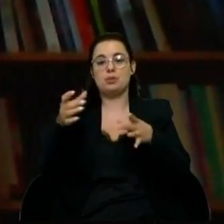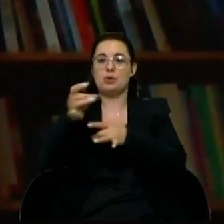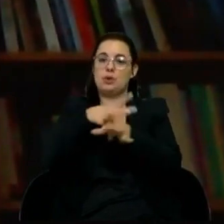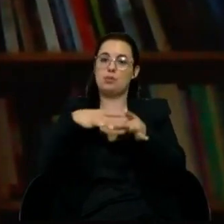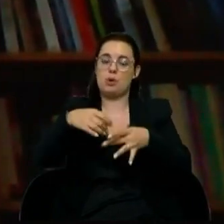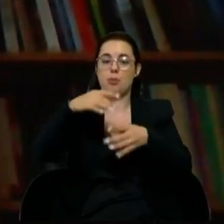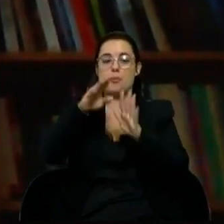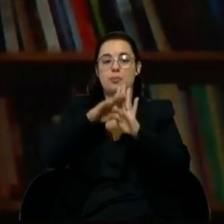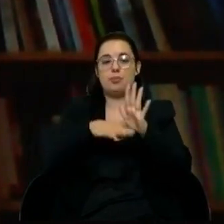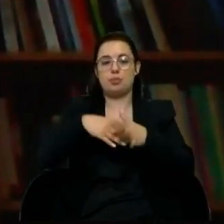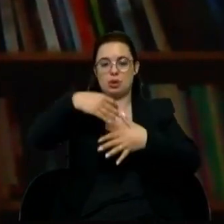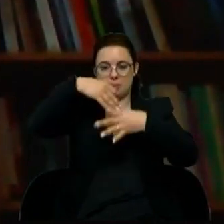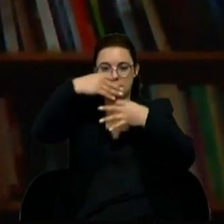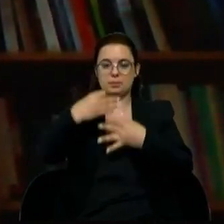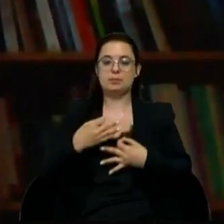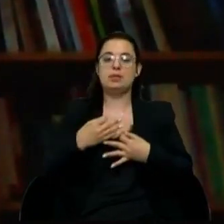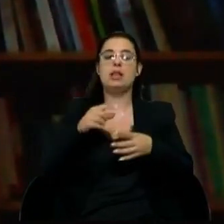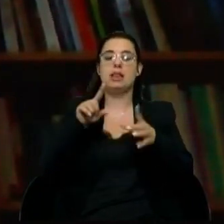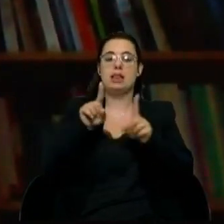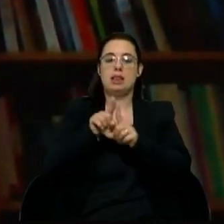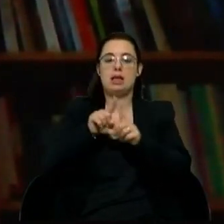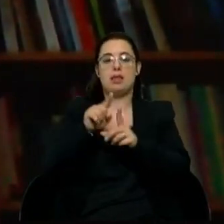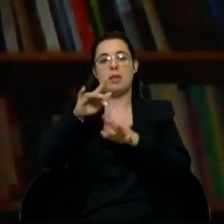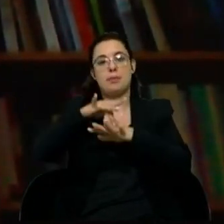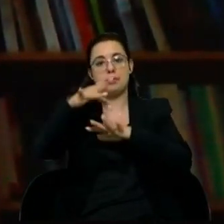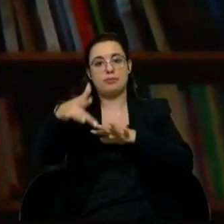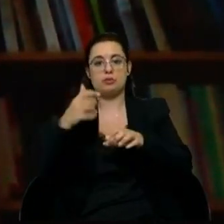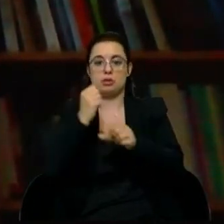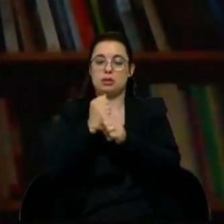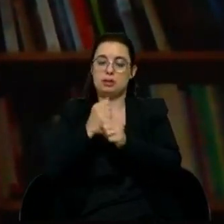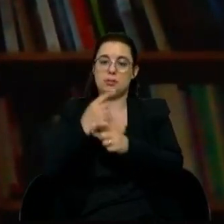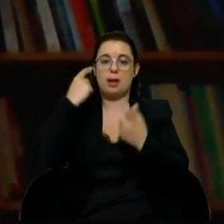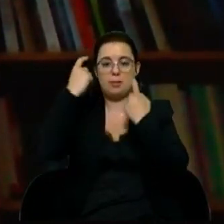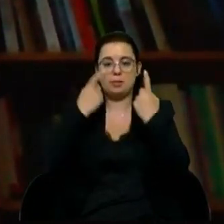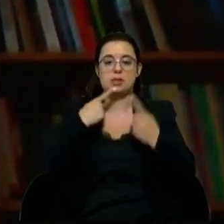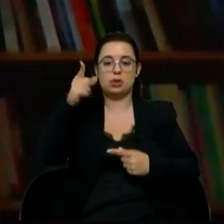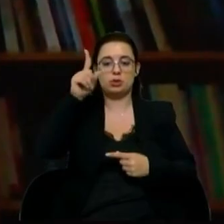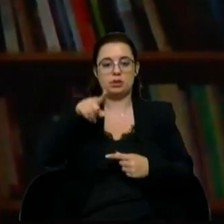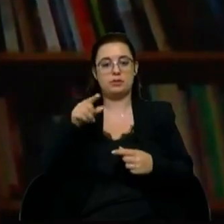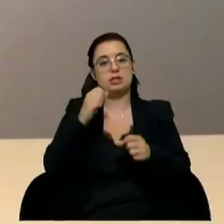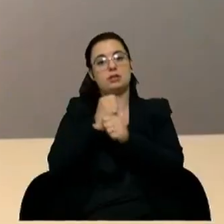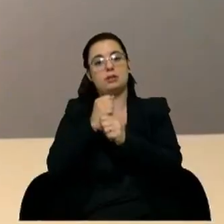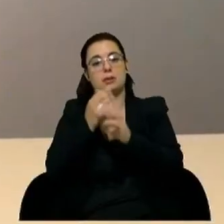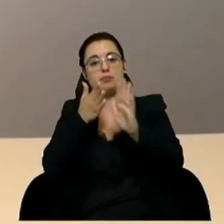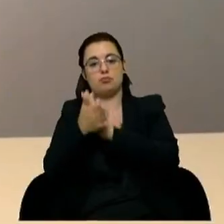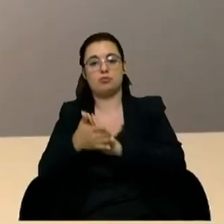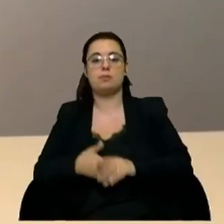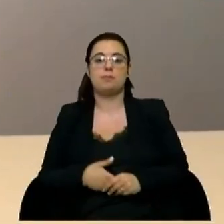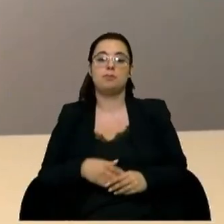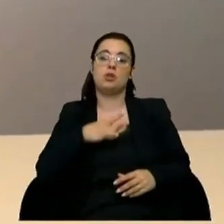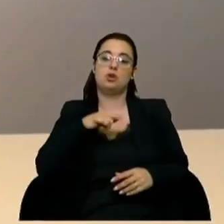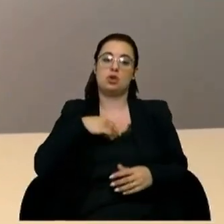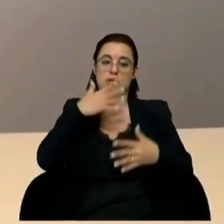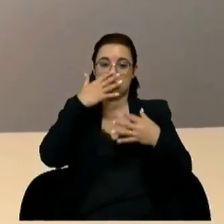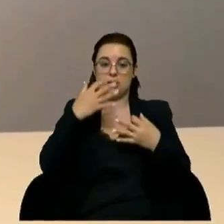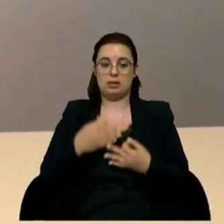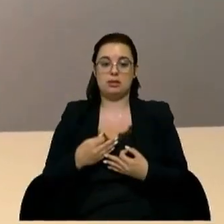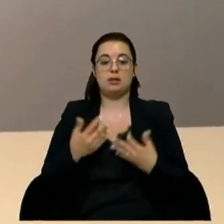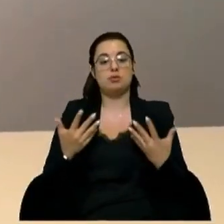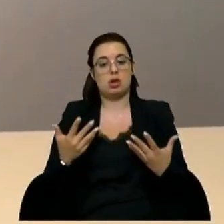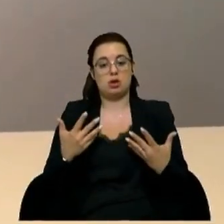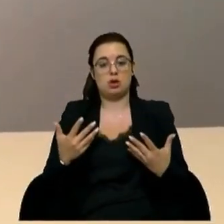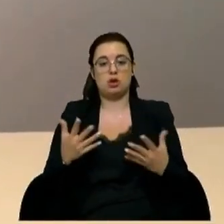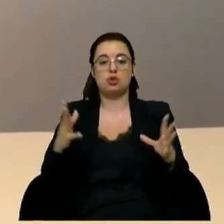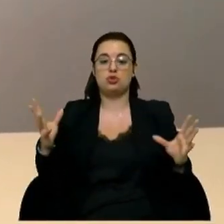exemplar naquilo que toca a requalificação profissional e a integração dos seus formandos no mercado de trabalho. Acreditamos que chegou agora a hora de